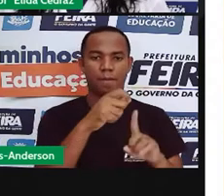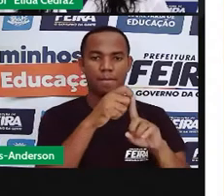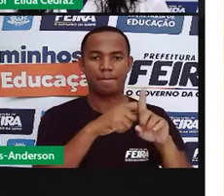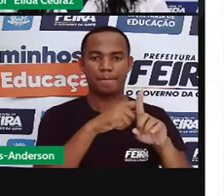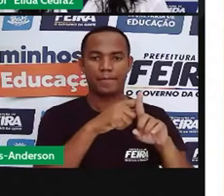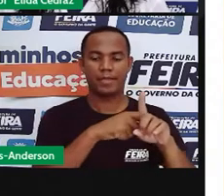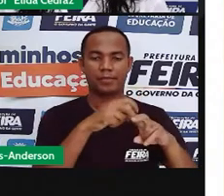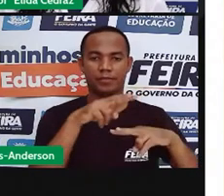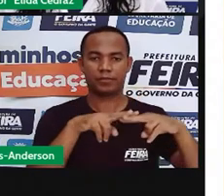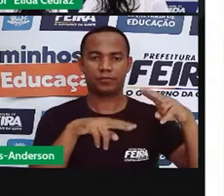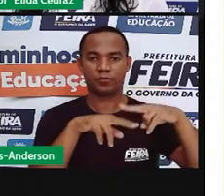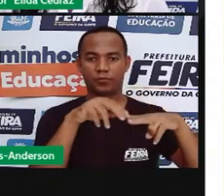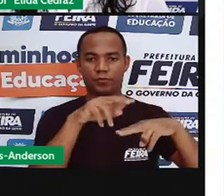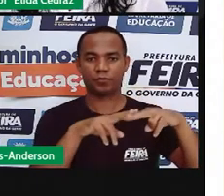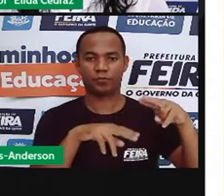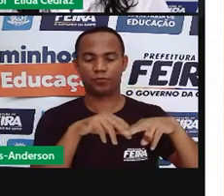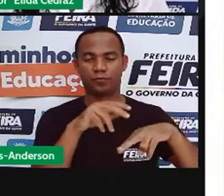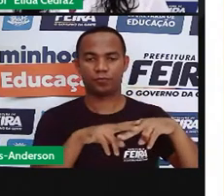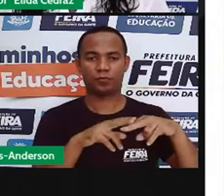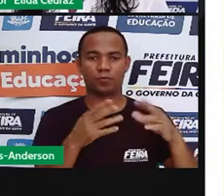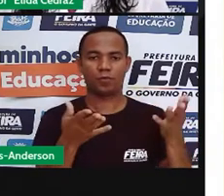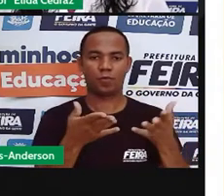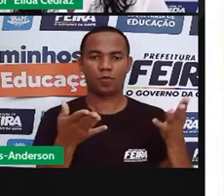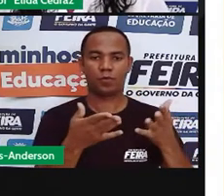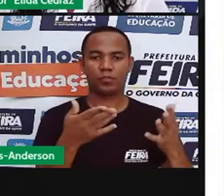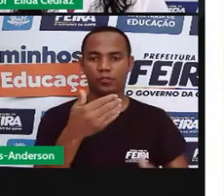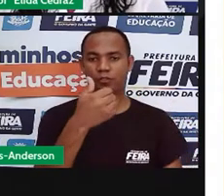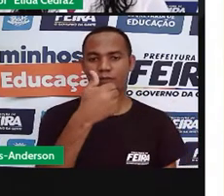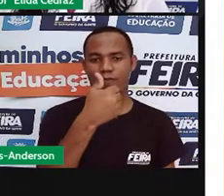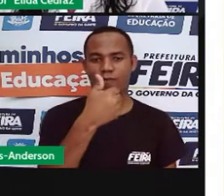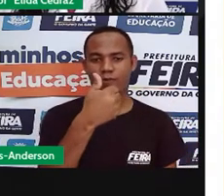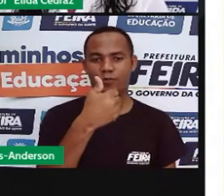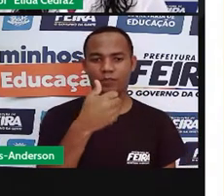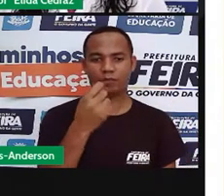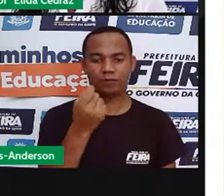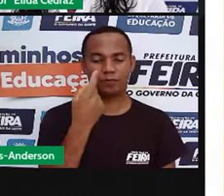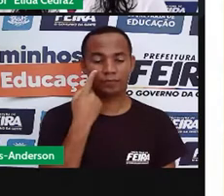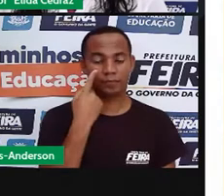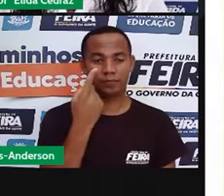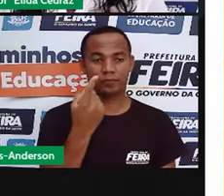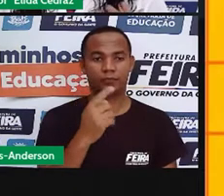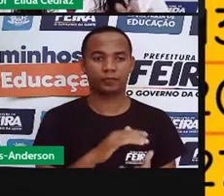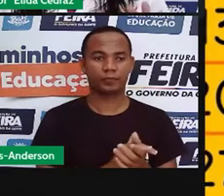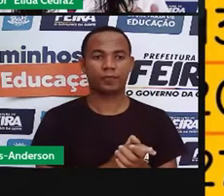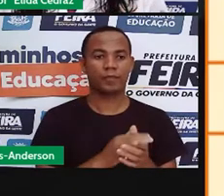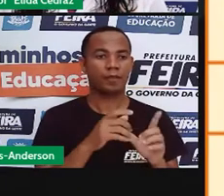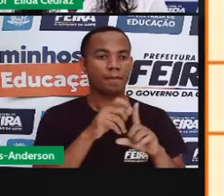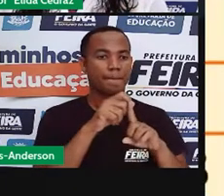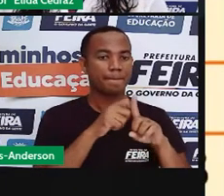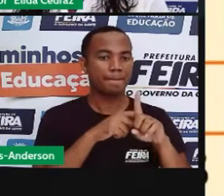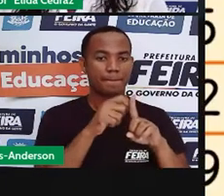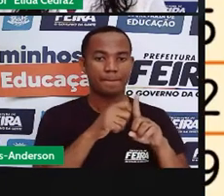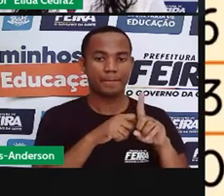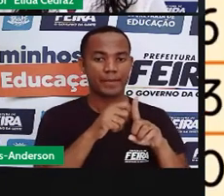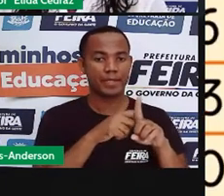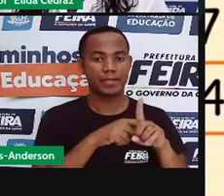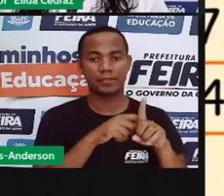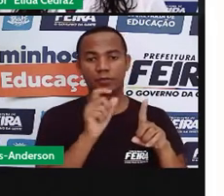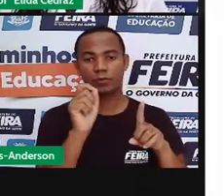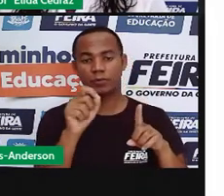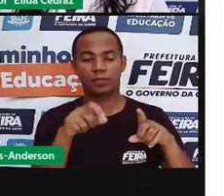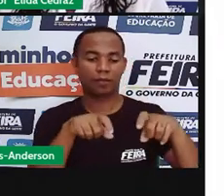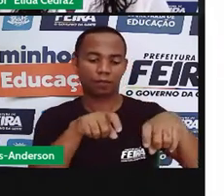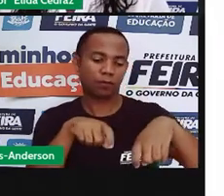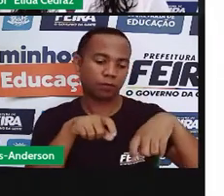11. Isso aí. E Agricultura e o mês de junho tem tudo a ver com os